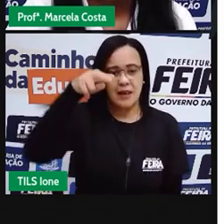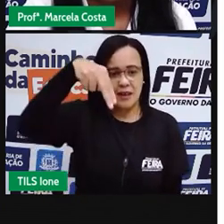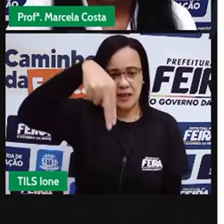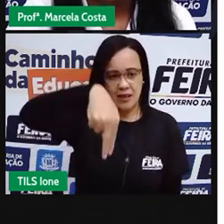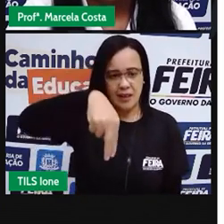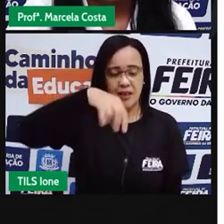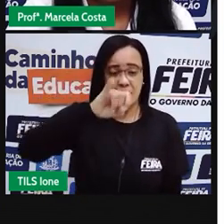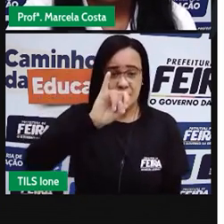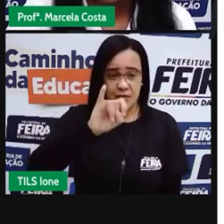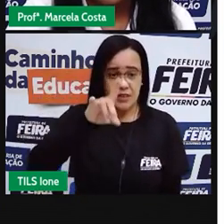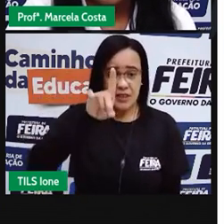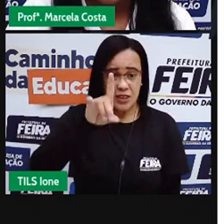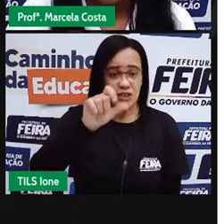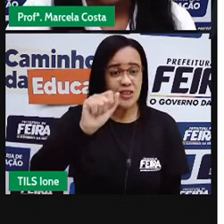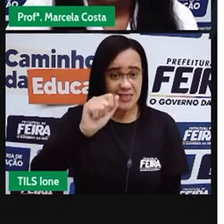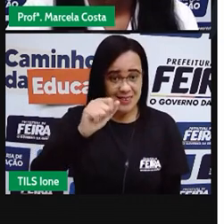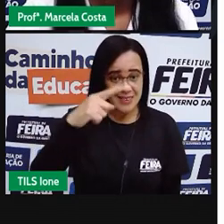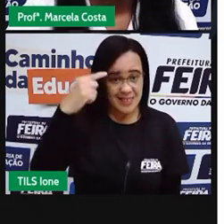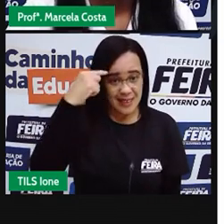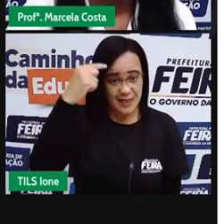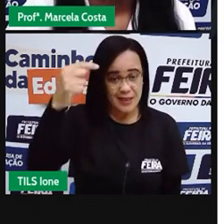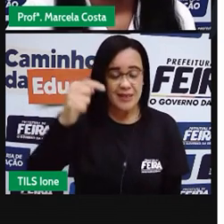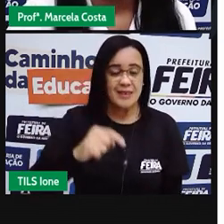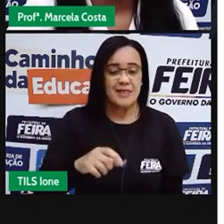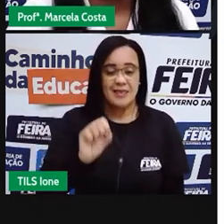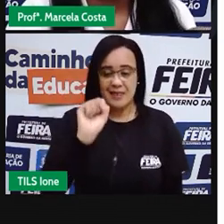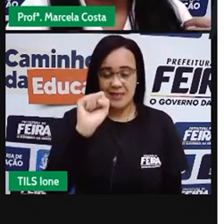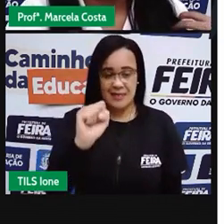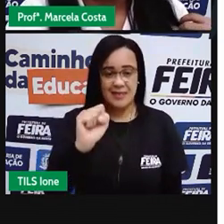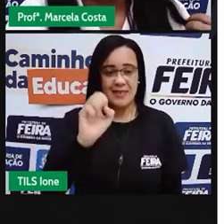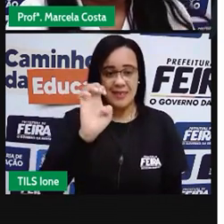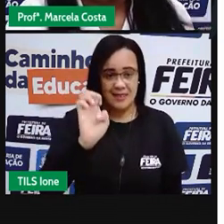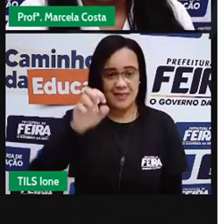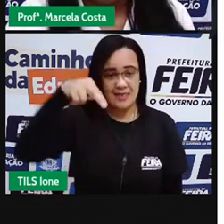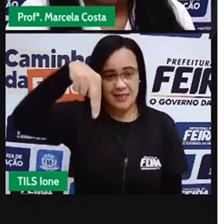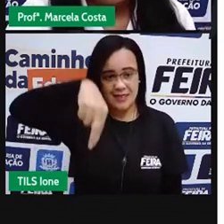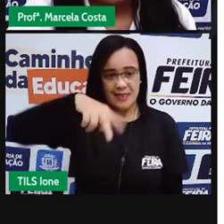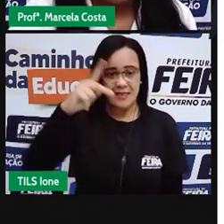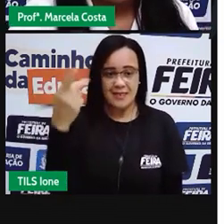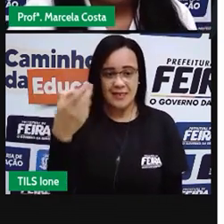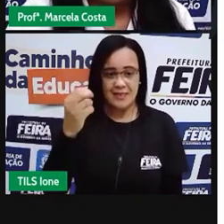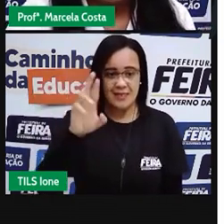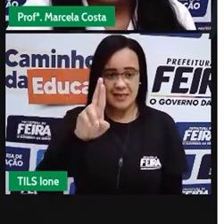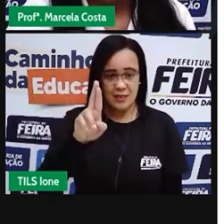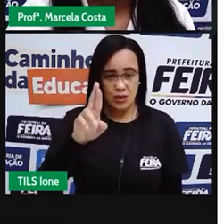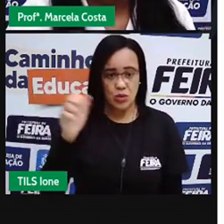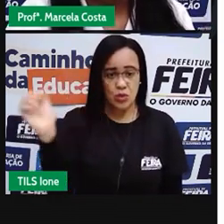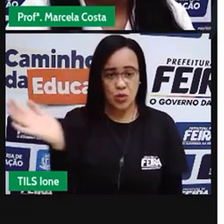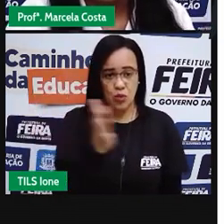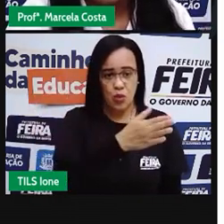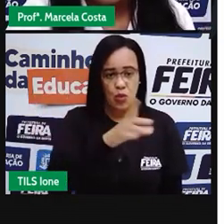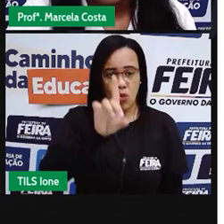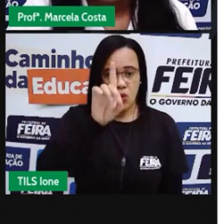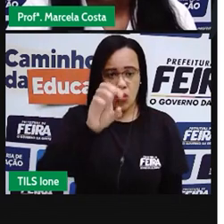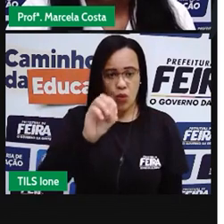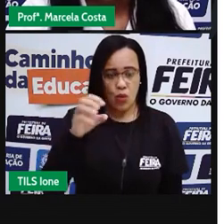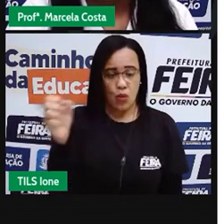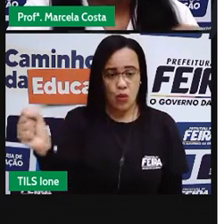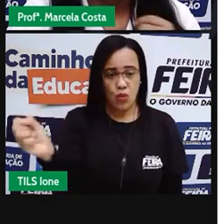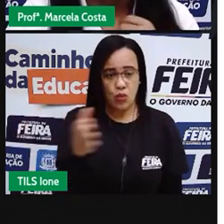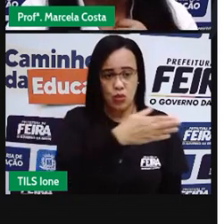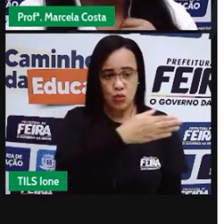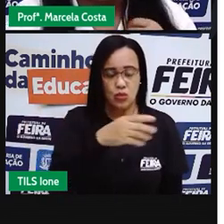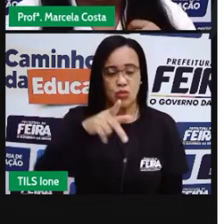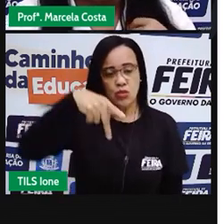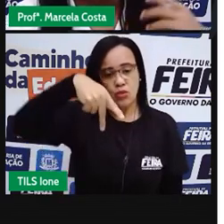fica ali na região central. Onde a gente, quando a passeia ali pela Avenida. Todos